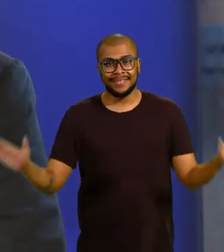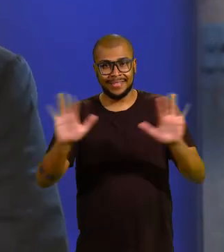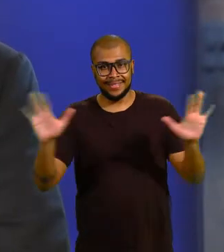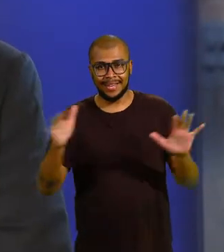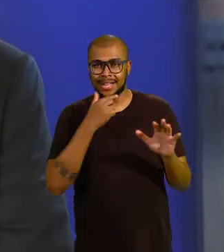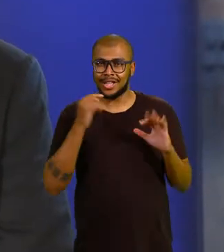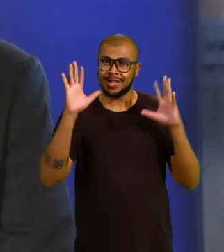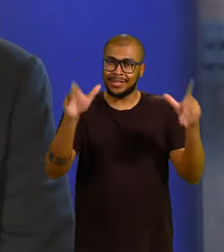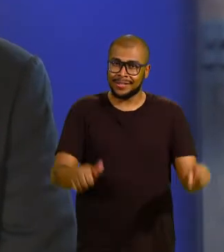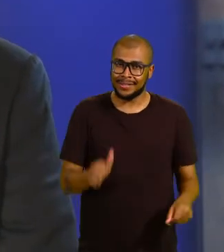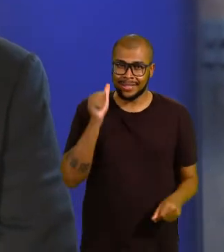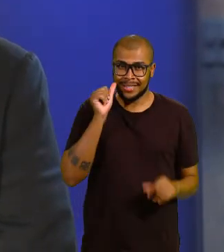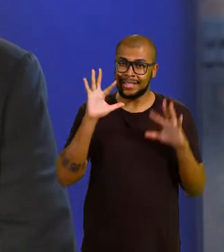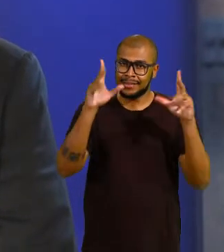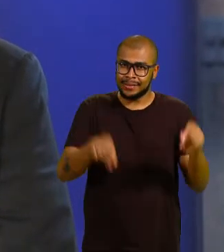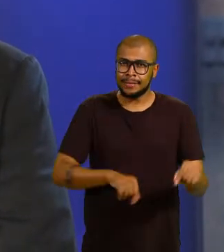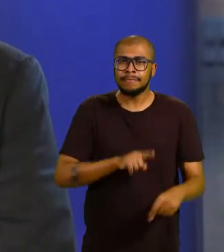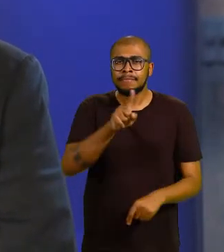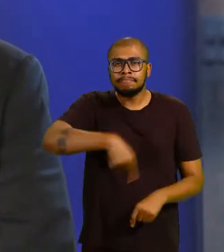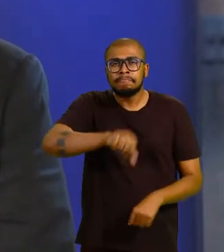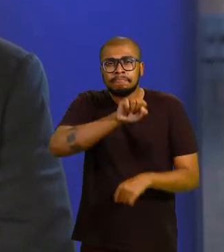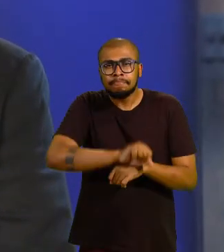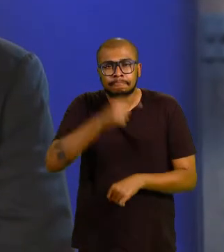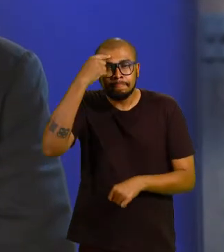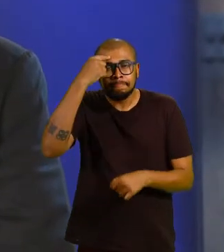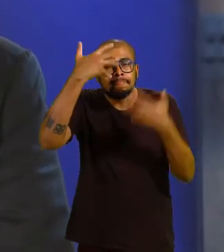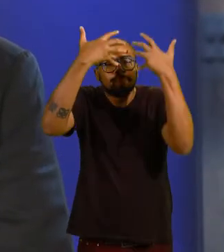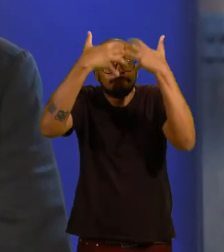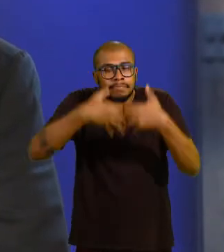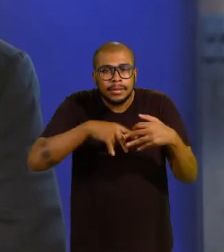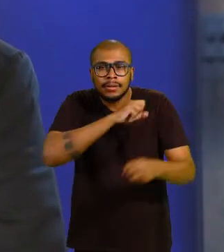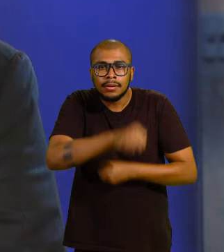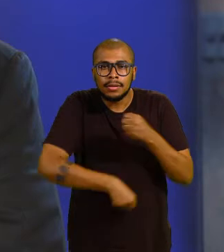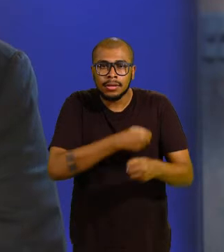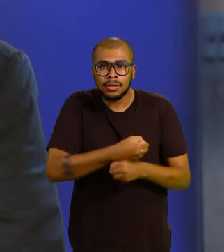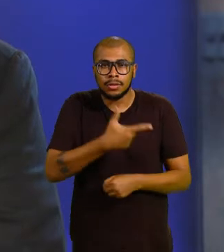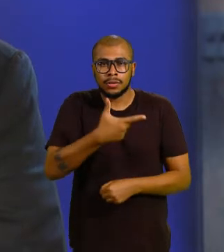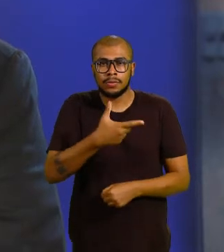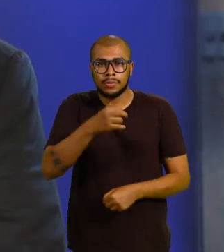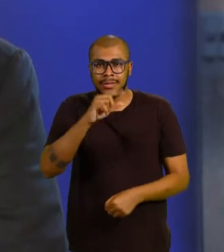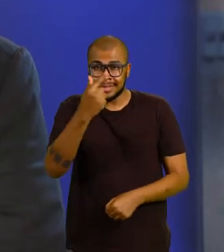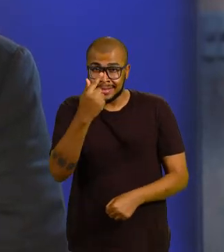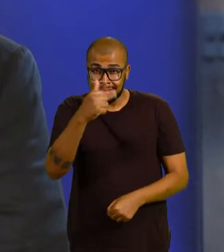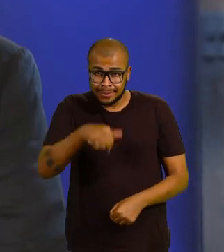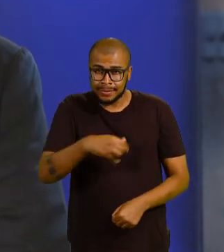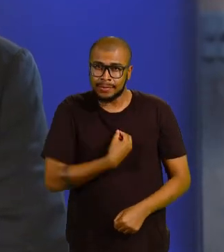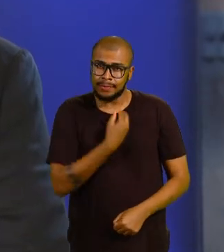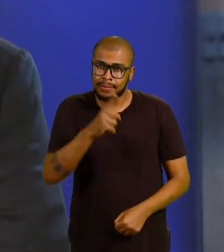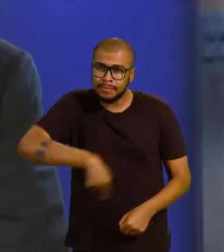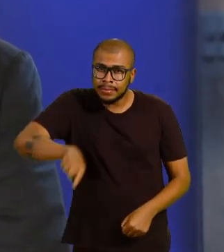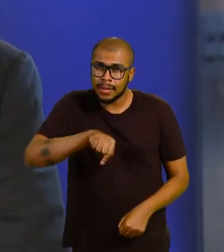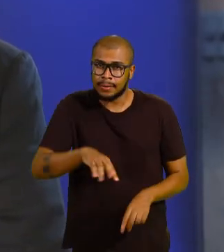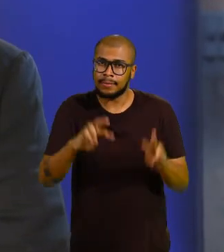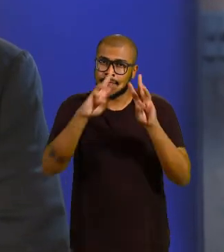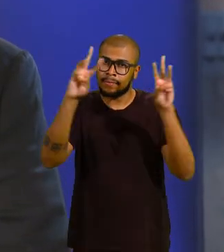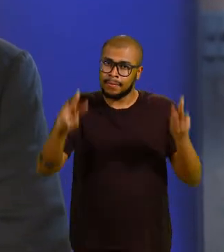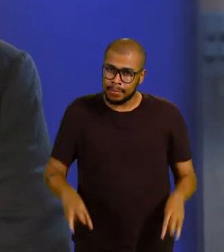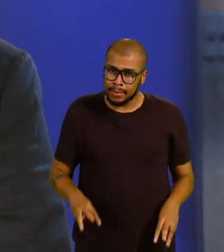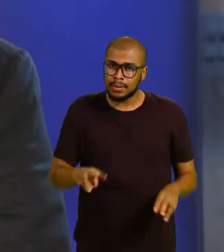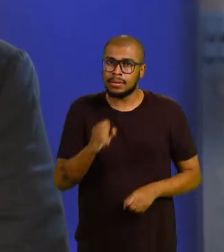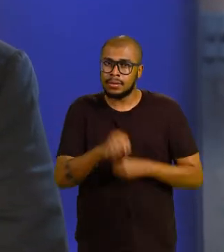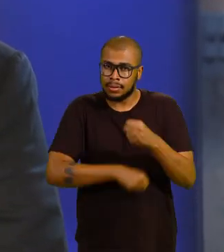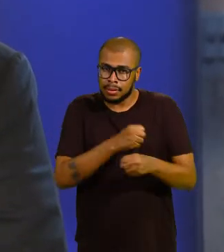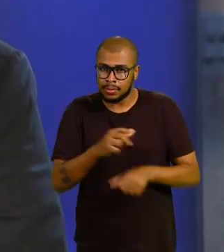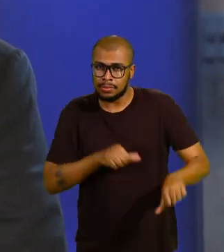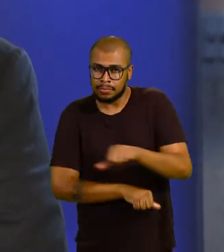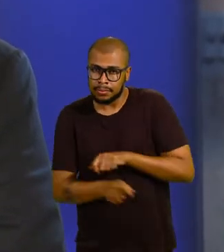Olá a todos e a todas. Vocês já pararam para pensar o que representou 2017 em suas vidas? Aqui na UFPR o ano foi de mudança,